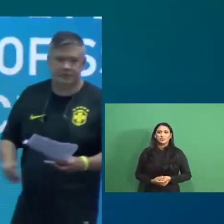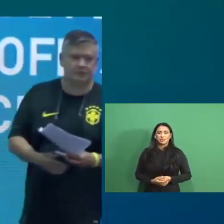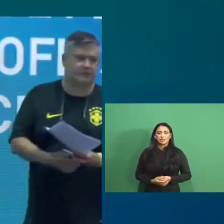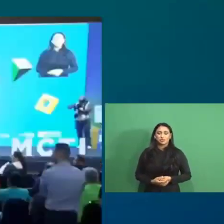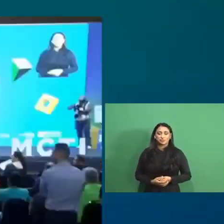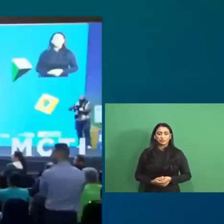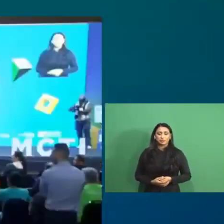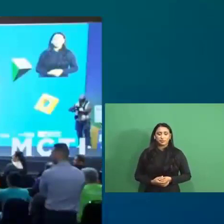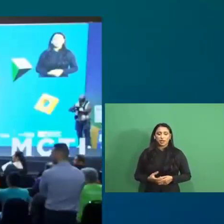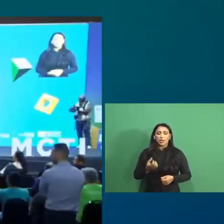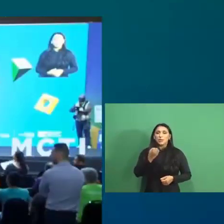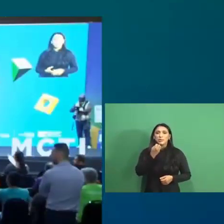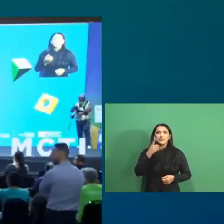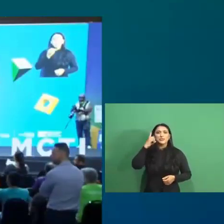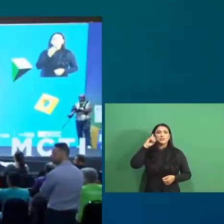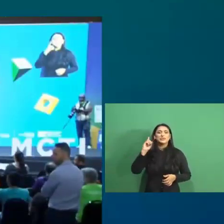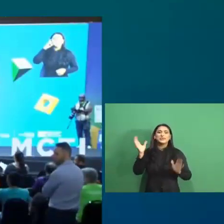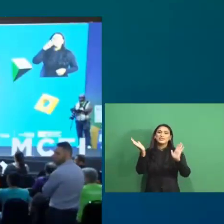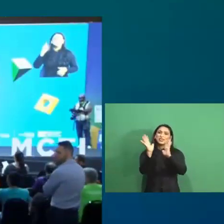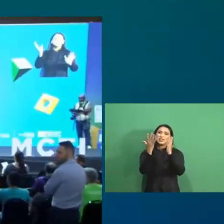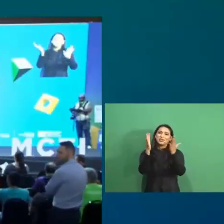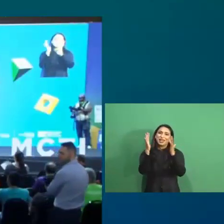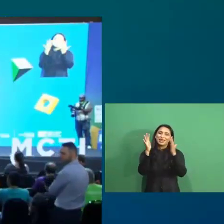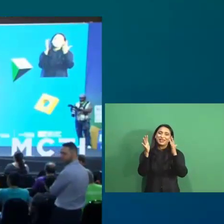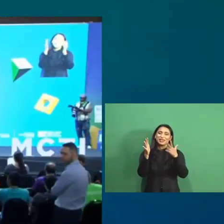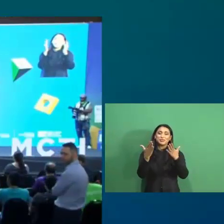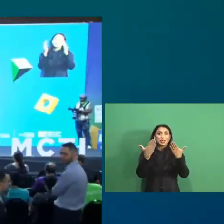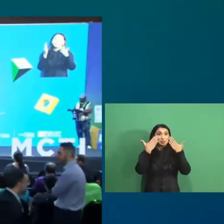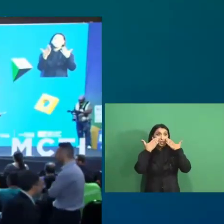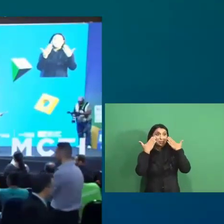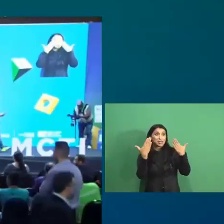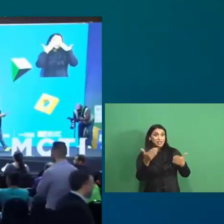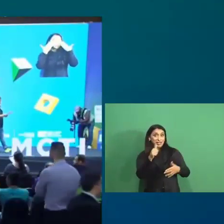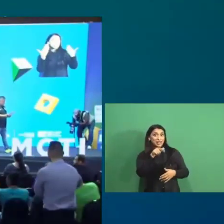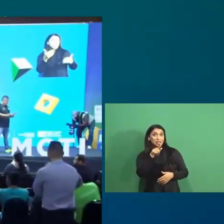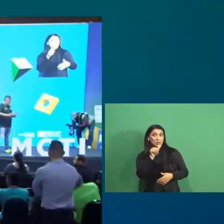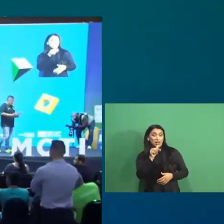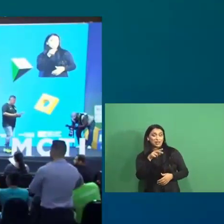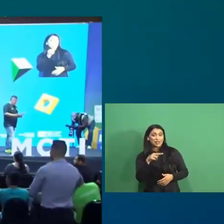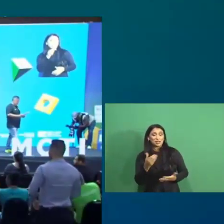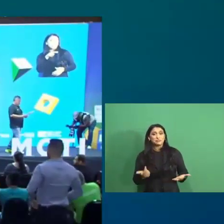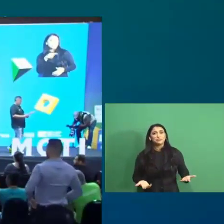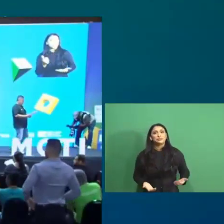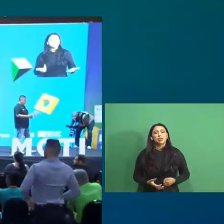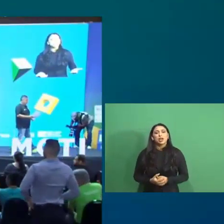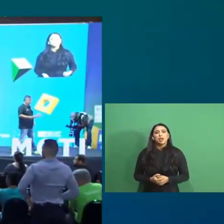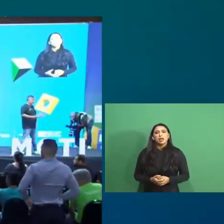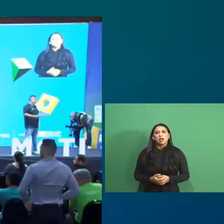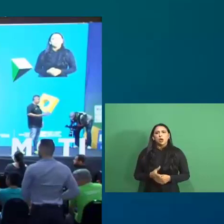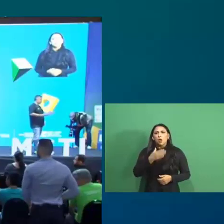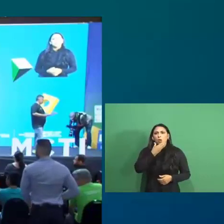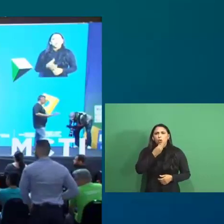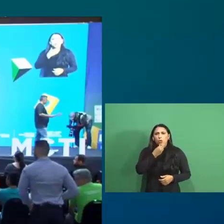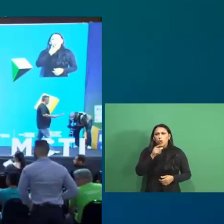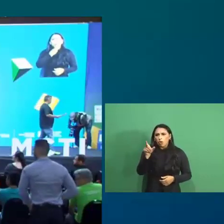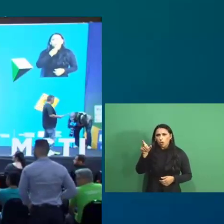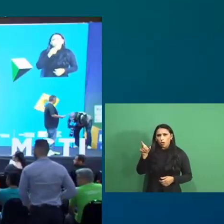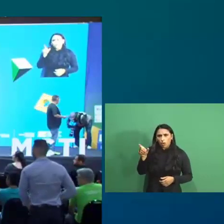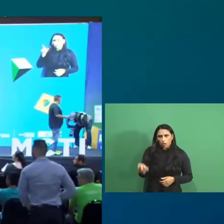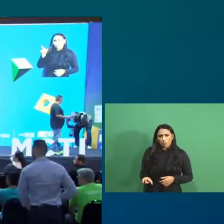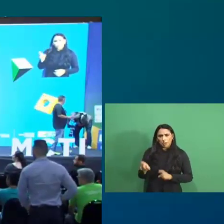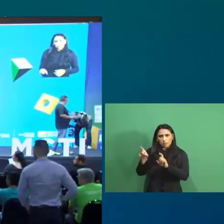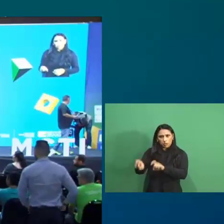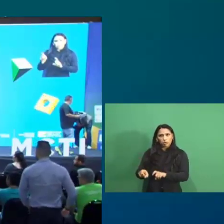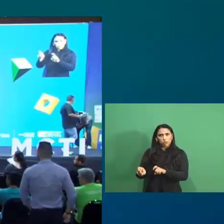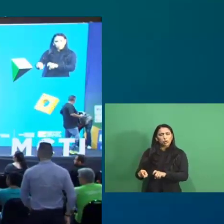Bom dia. Parabéns, Alana, pela apresentação. A dúvida é seguinte. Para o produtor, vocês conseguem mensurar qual é o